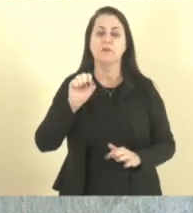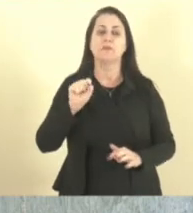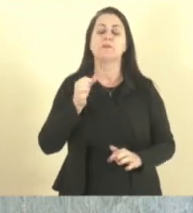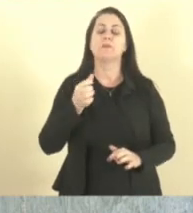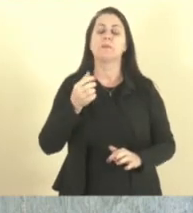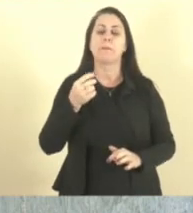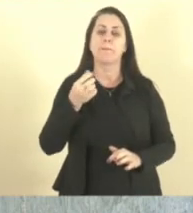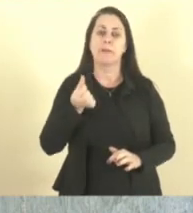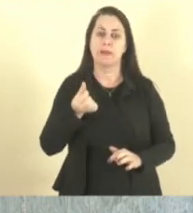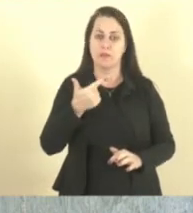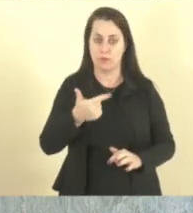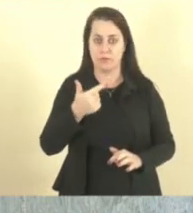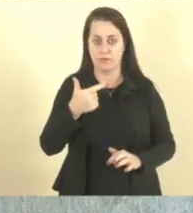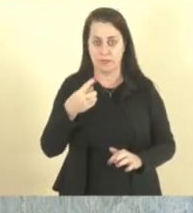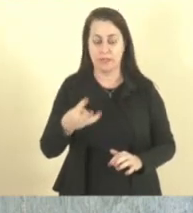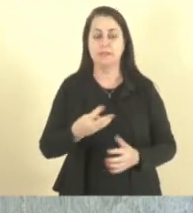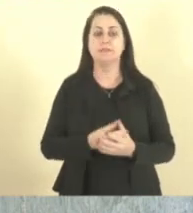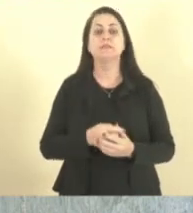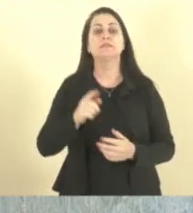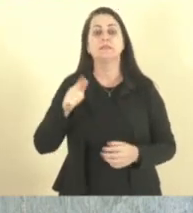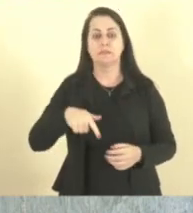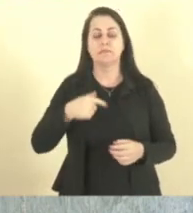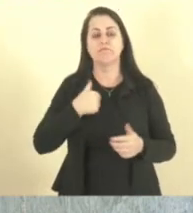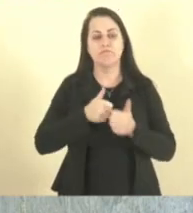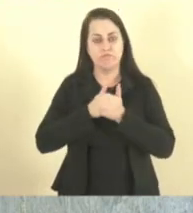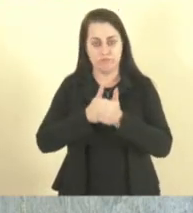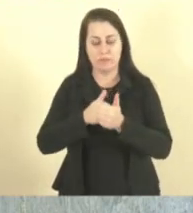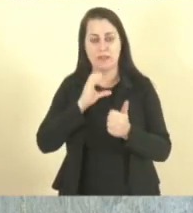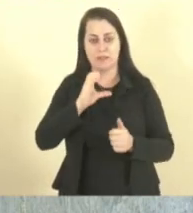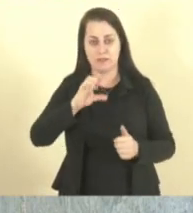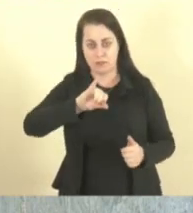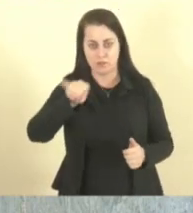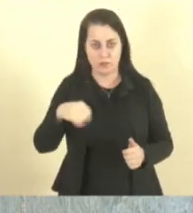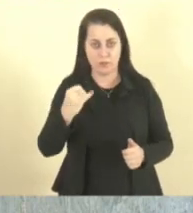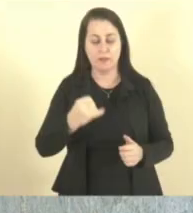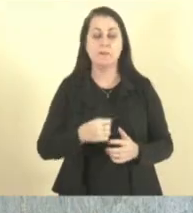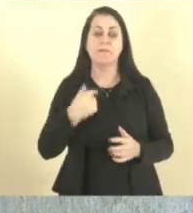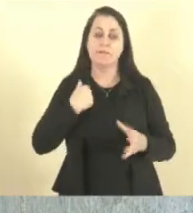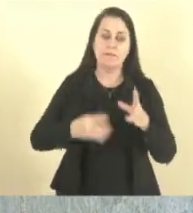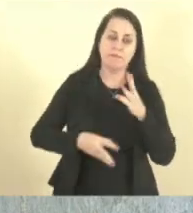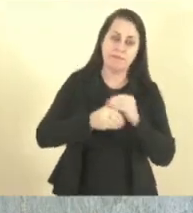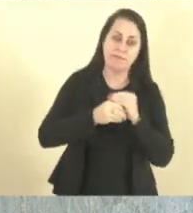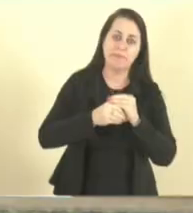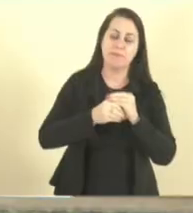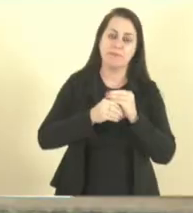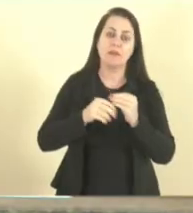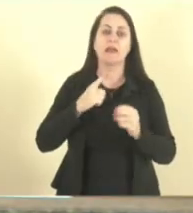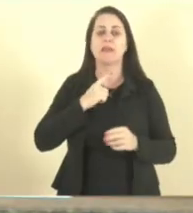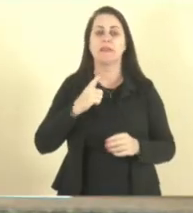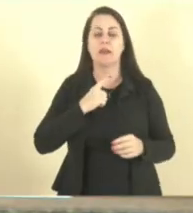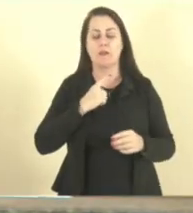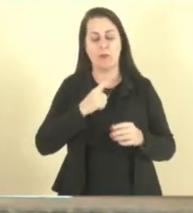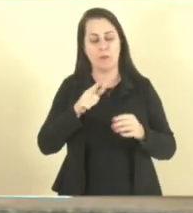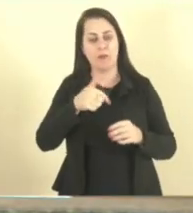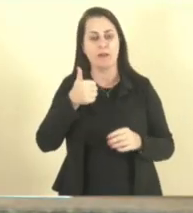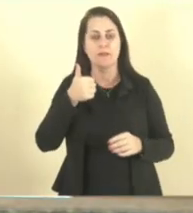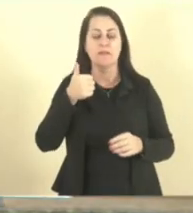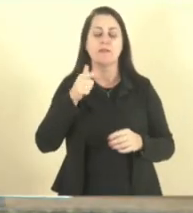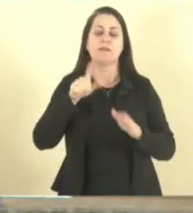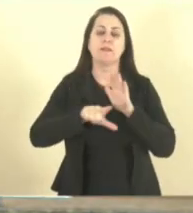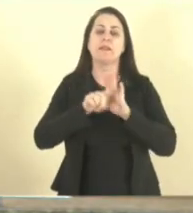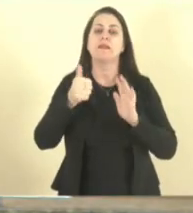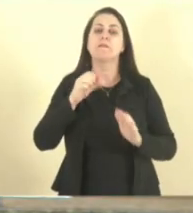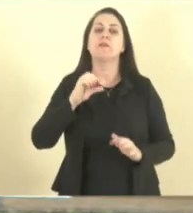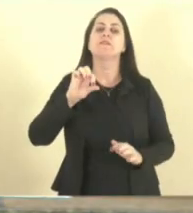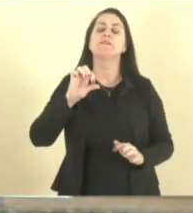2003, autoria da colega deputada Raquel Lessa, compõe a CCJ, acrescenta item ao anexo único da Lei 10.976, de